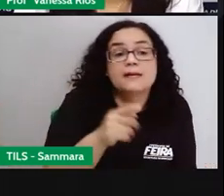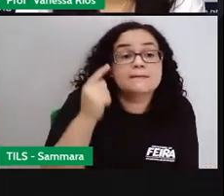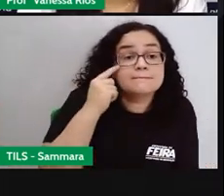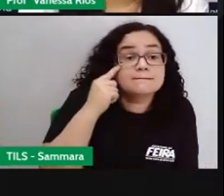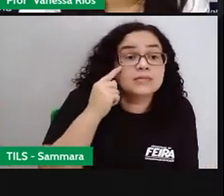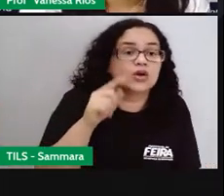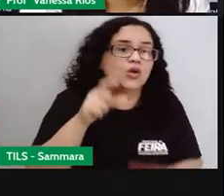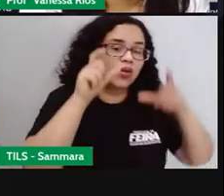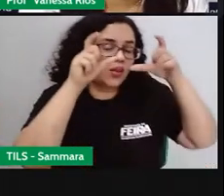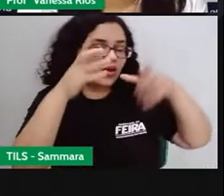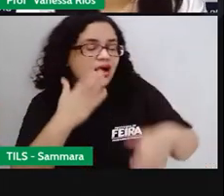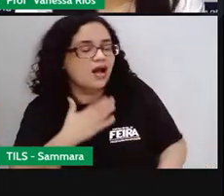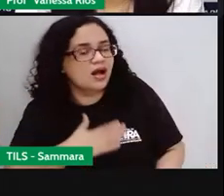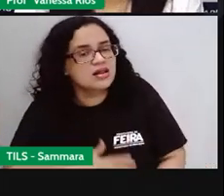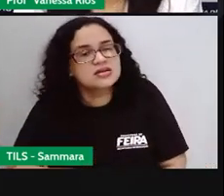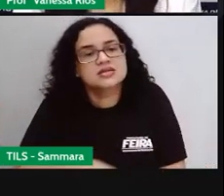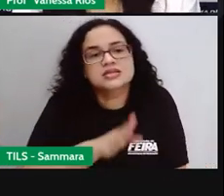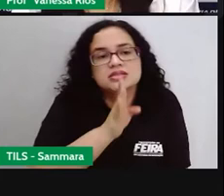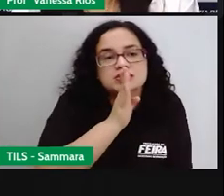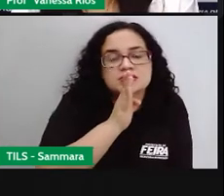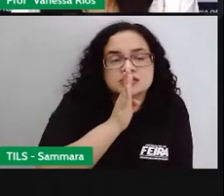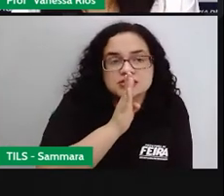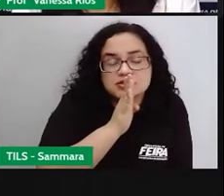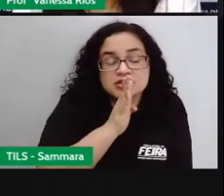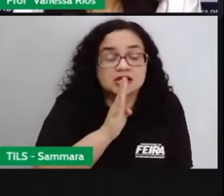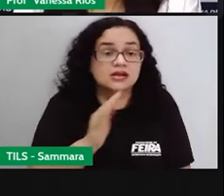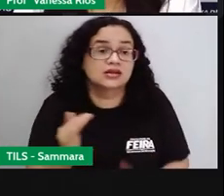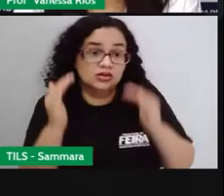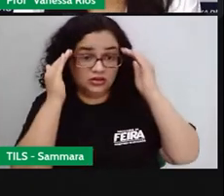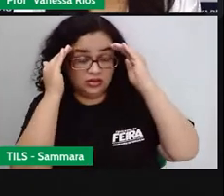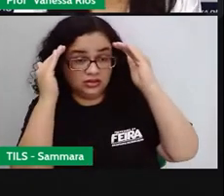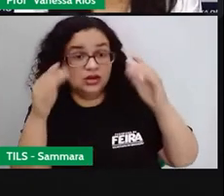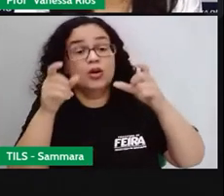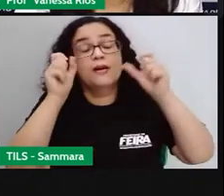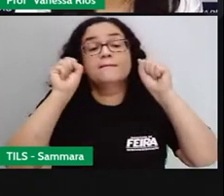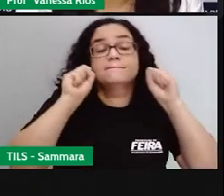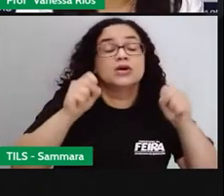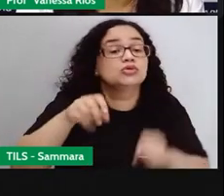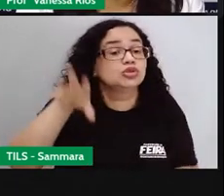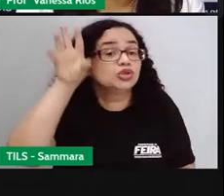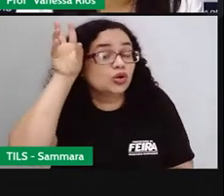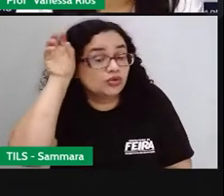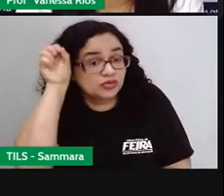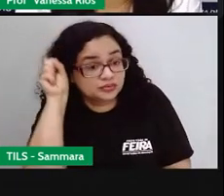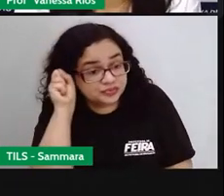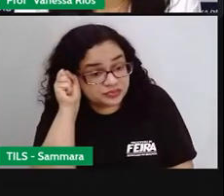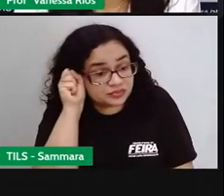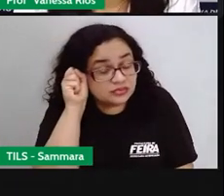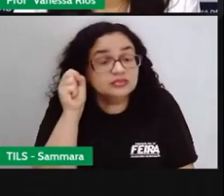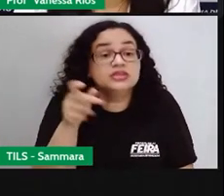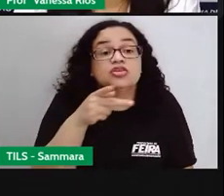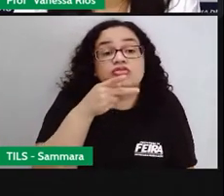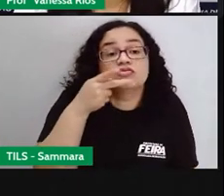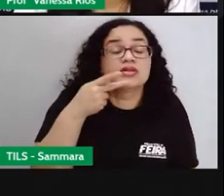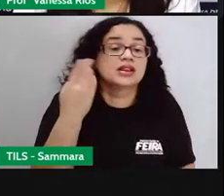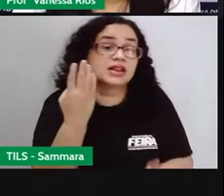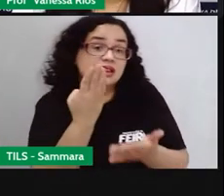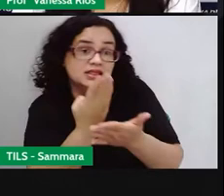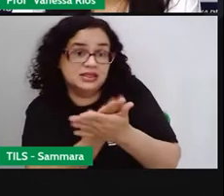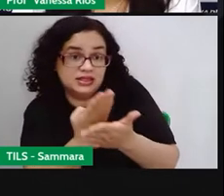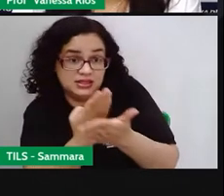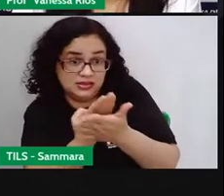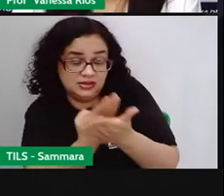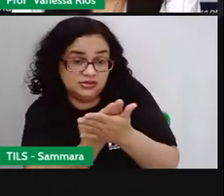ah, vai para um lugar silencioso, onde você possa se concentrar, né? Onde você possa ouvir atento ao que vai ser passado na aula.